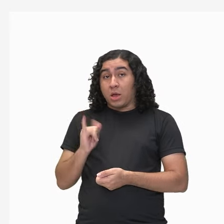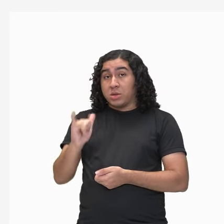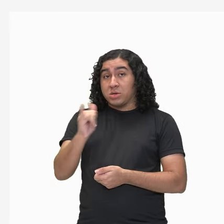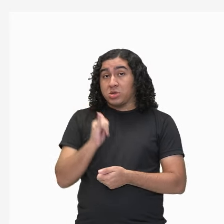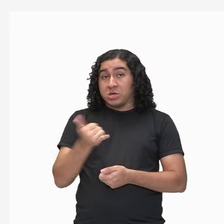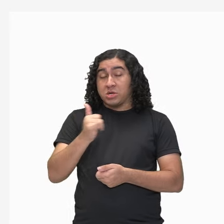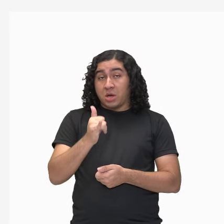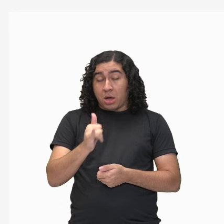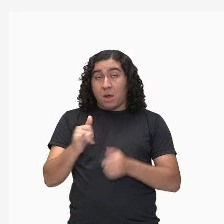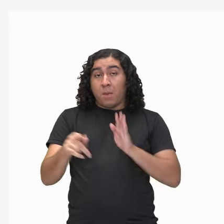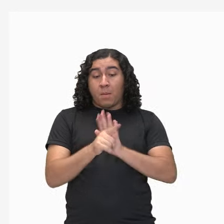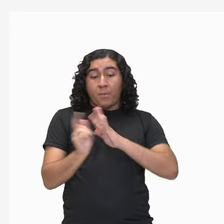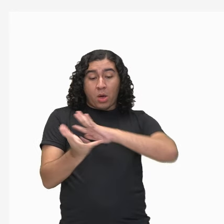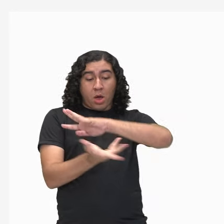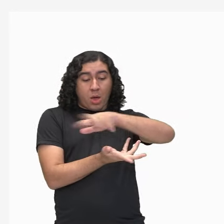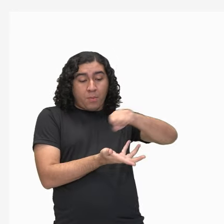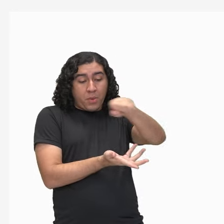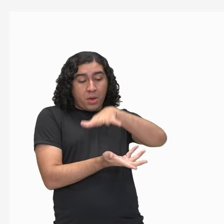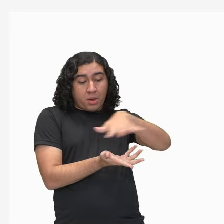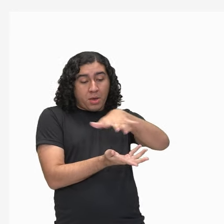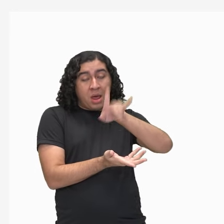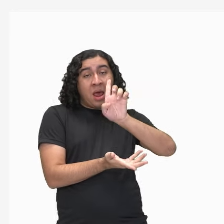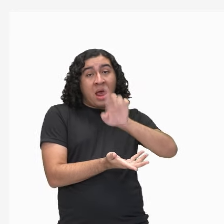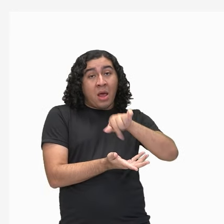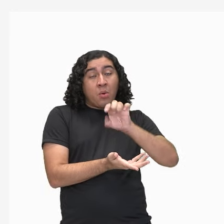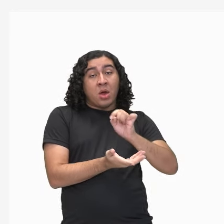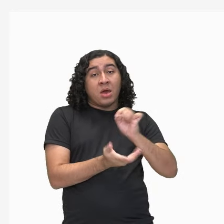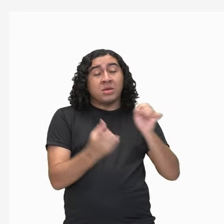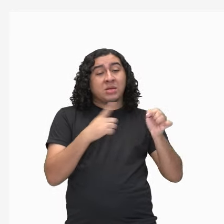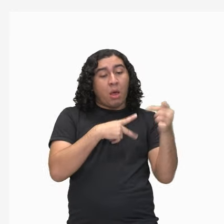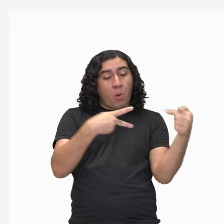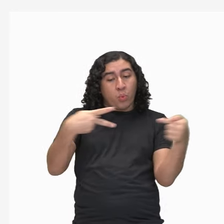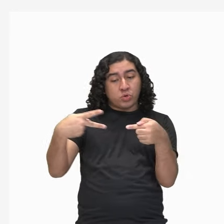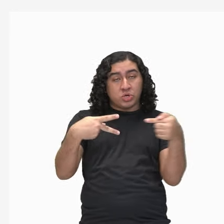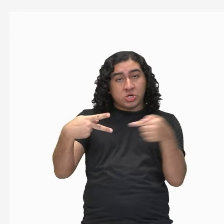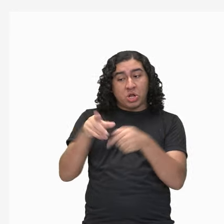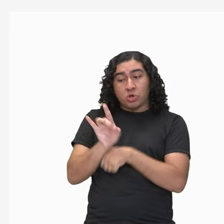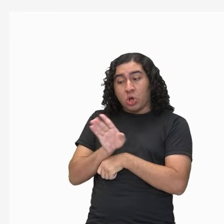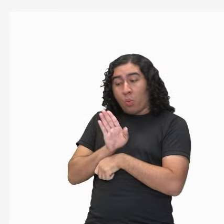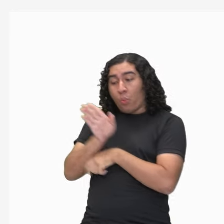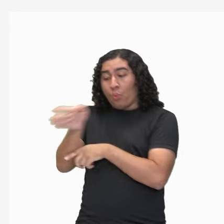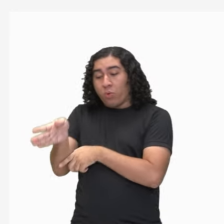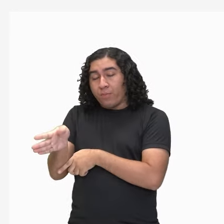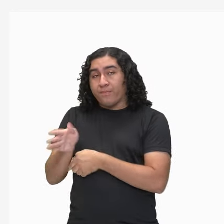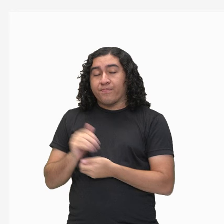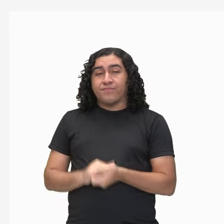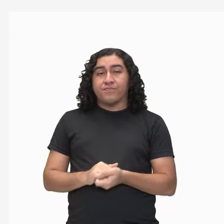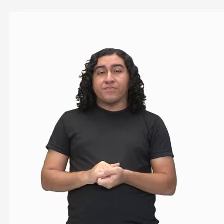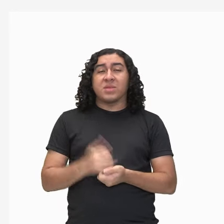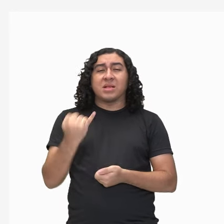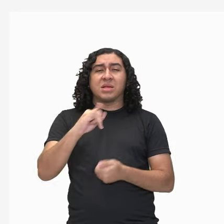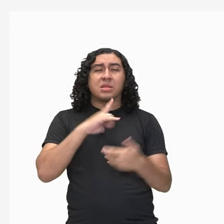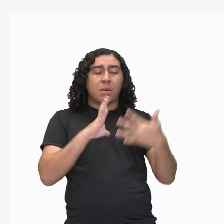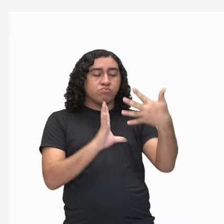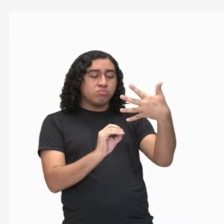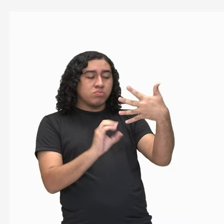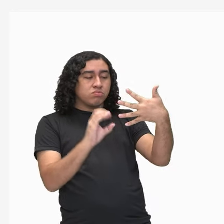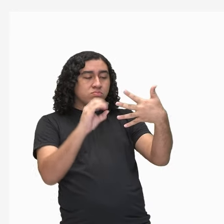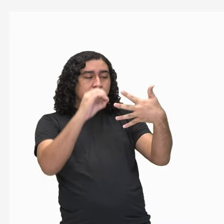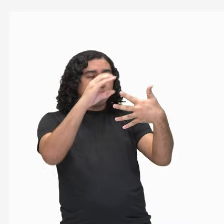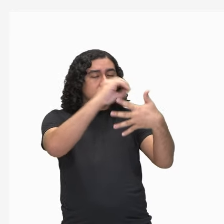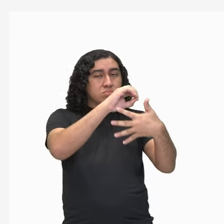unidirecional, né? Então quando a gente observa uma cadeia alimentar que geralmente ela é pequena, a gente vai